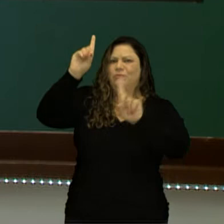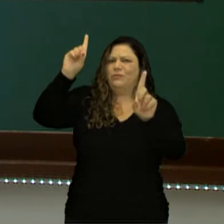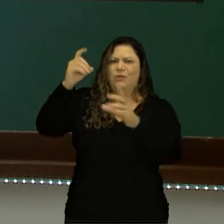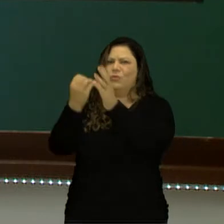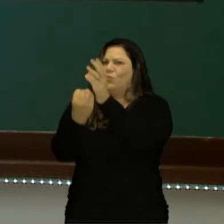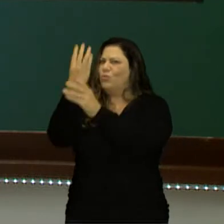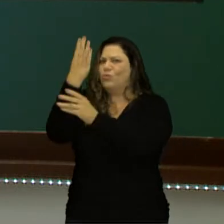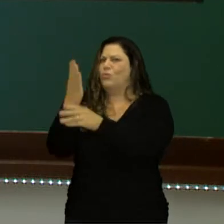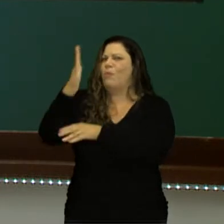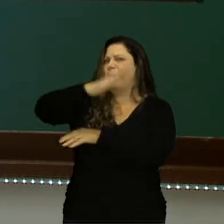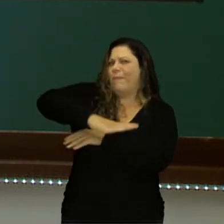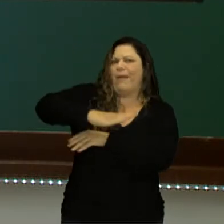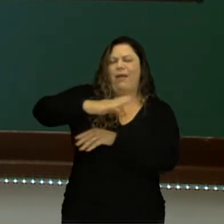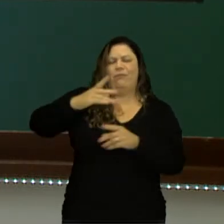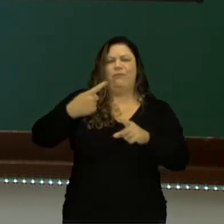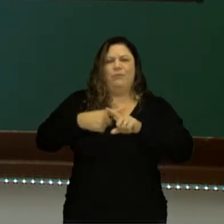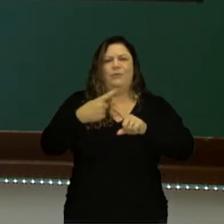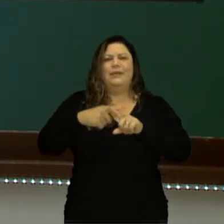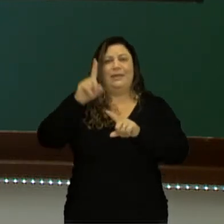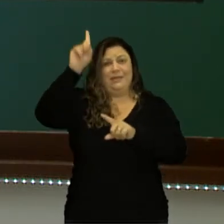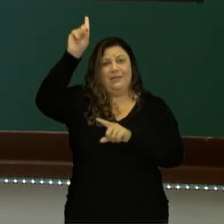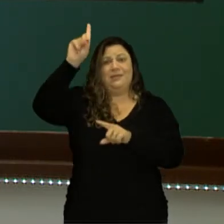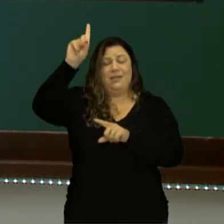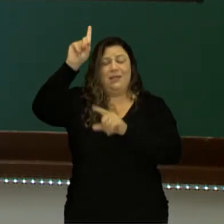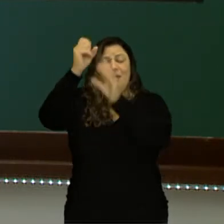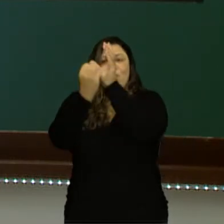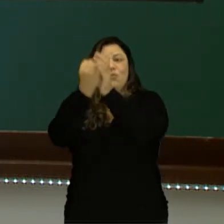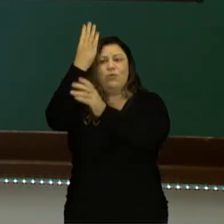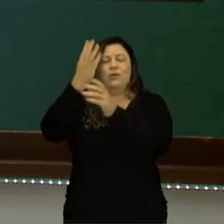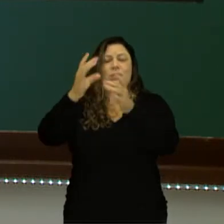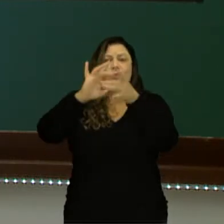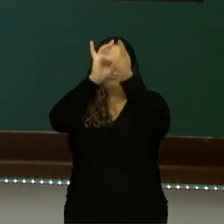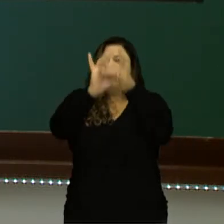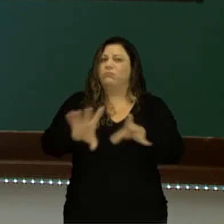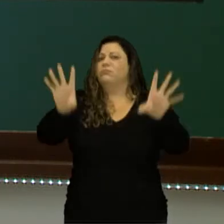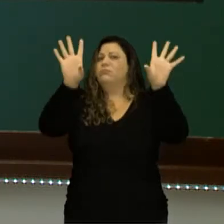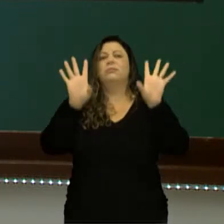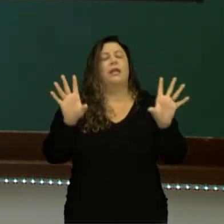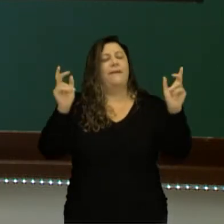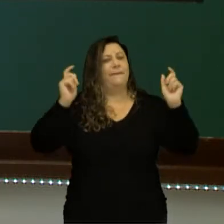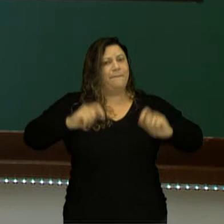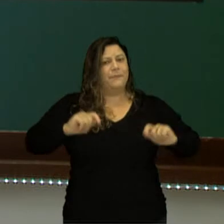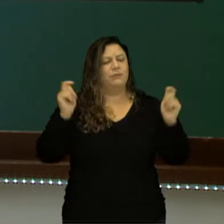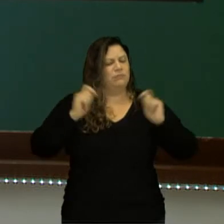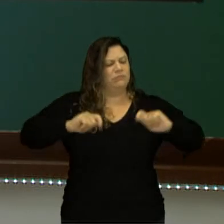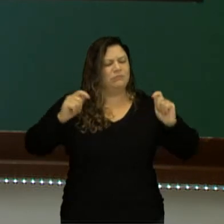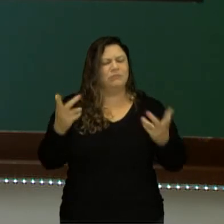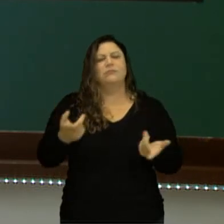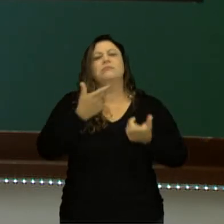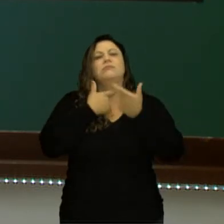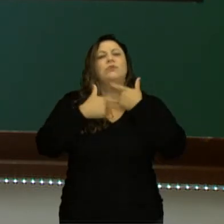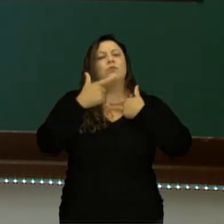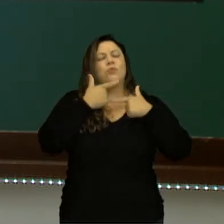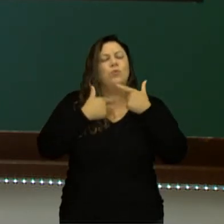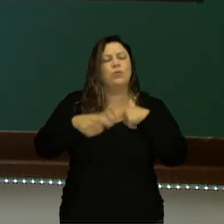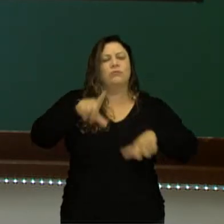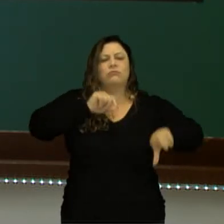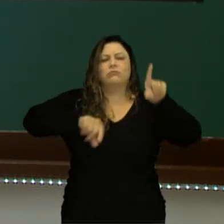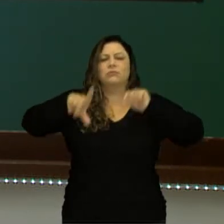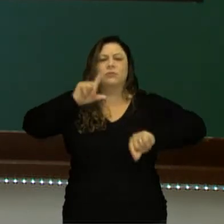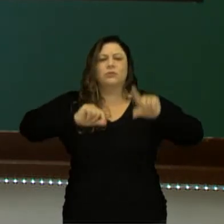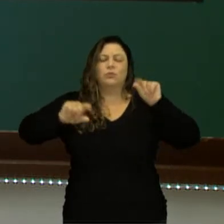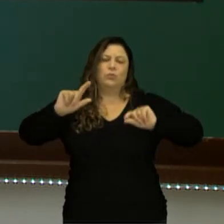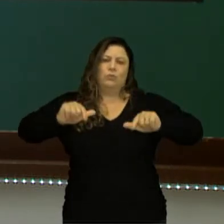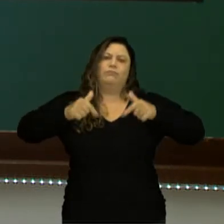criou o livre-arbítrio, ou seja, a possibilidade da gente por vontade escolher como